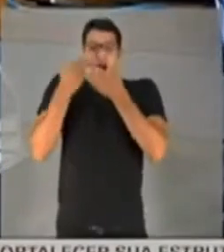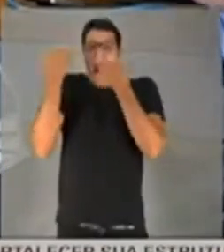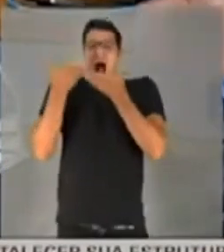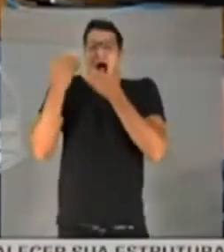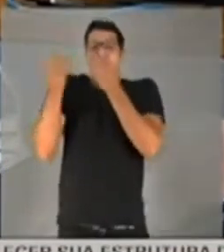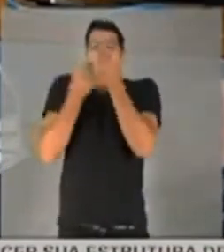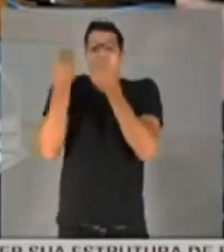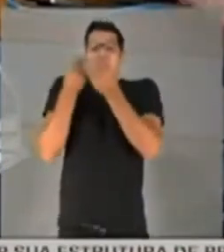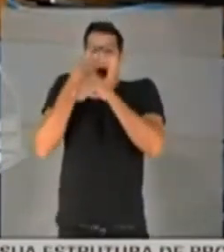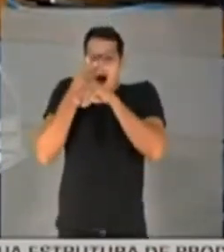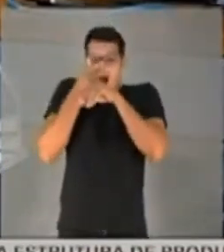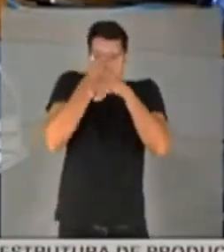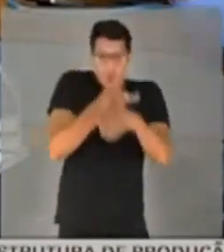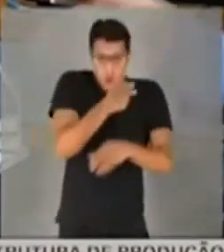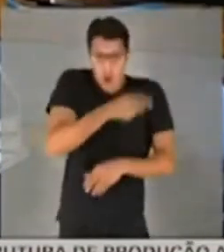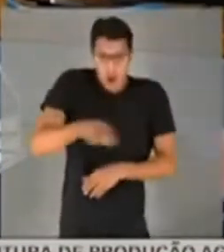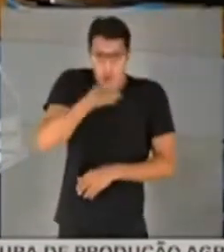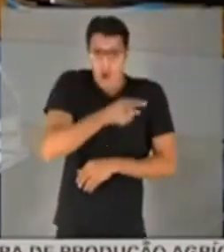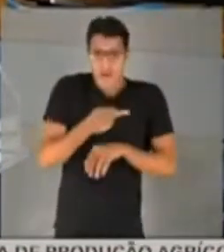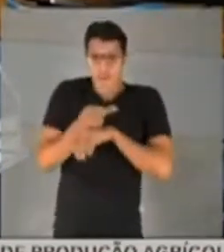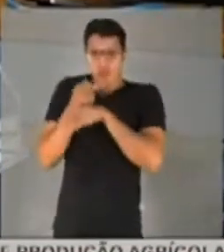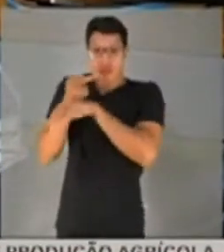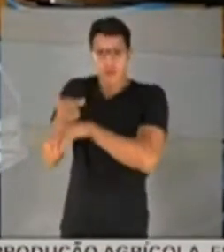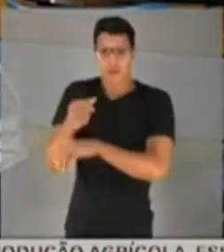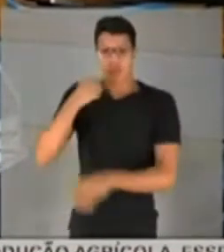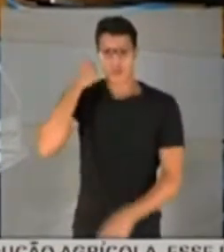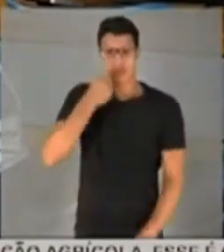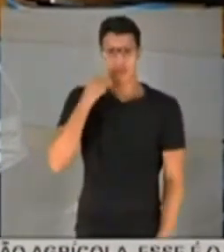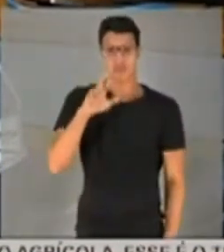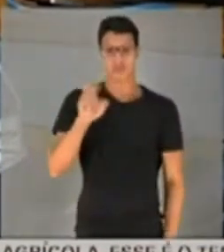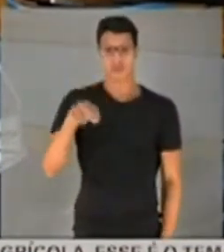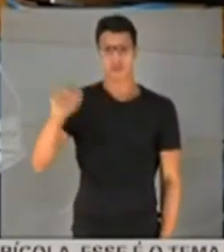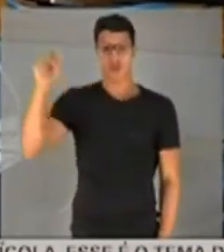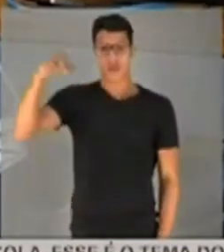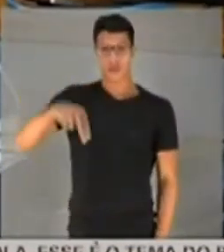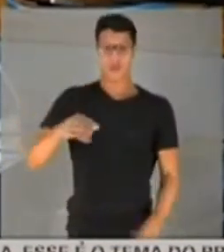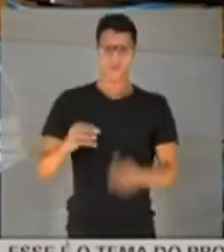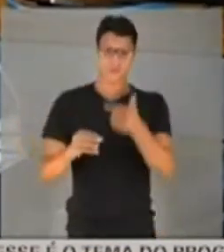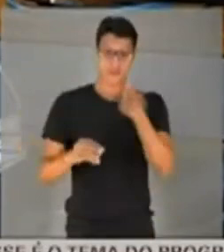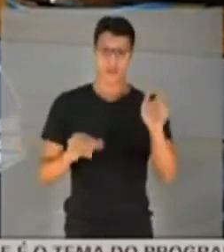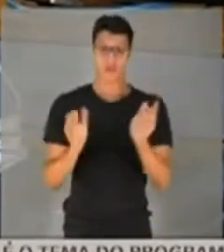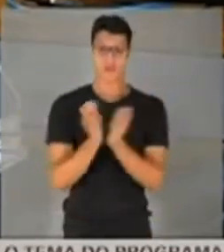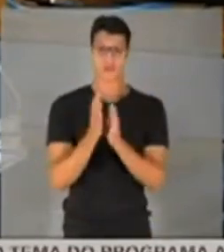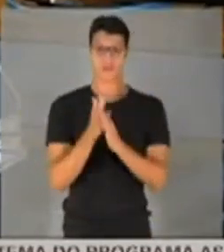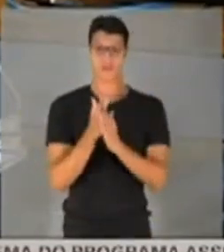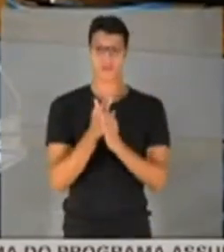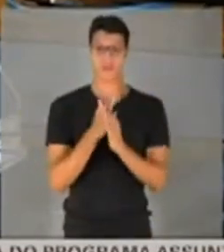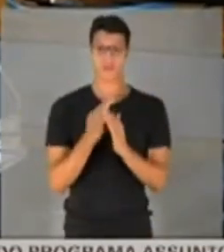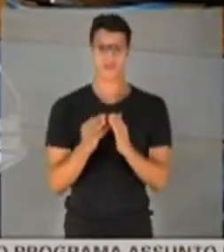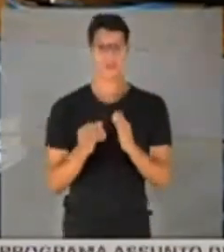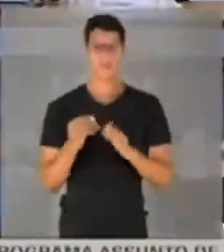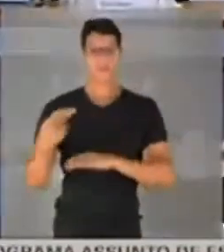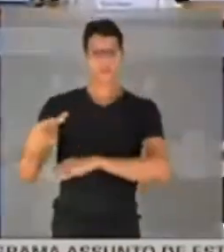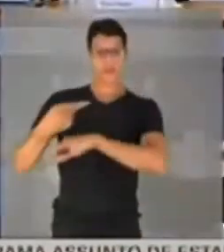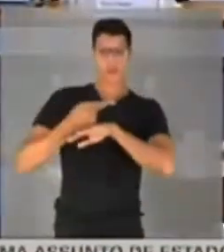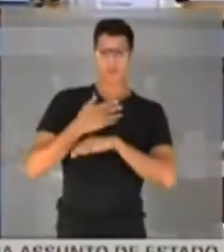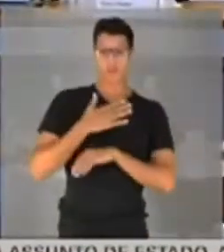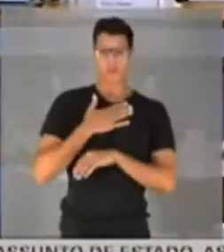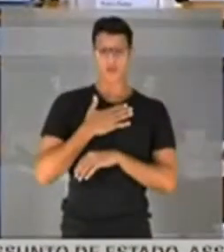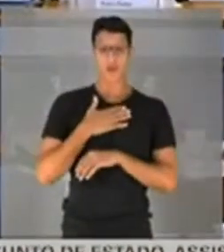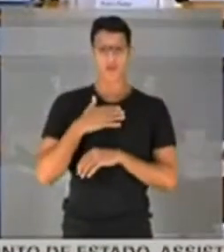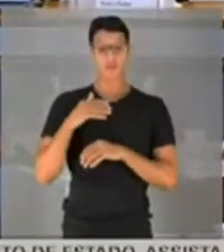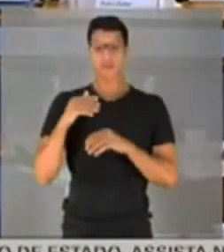ele procurou a V. Exª, procurou o senador Renan Calheiros e outros membros. senador, ele não o procurou.